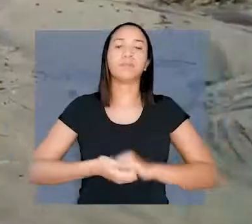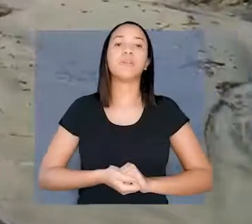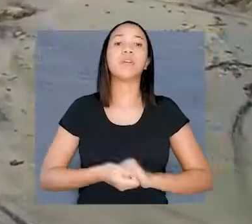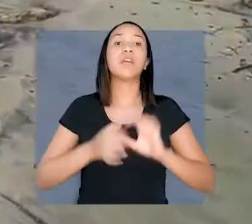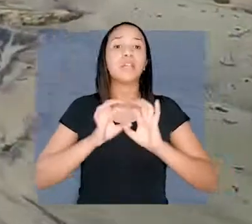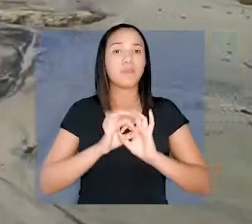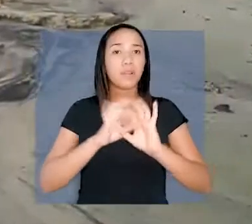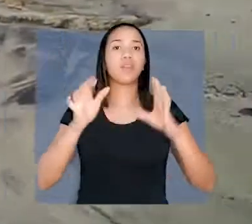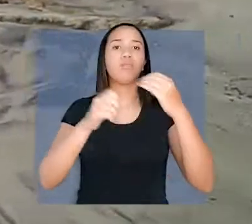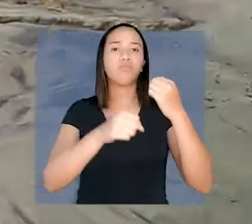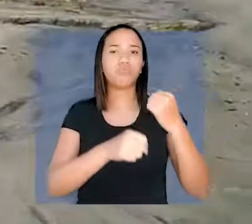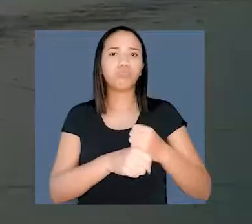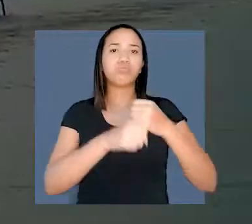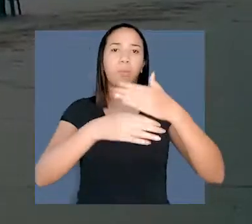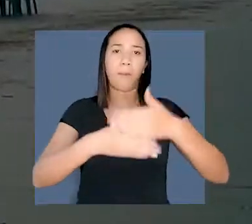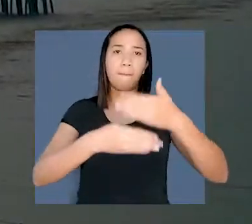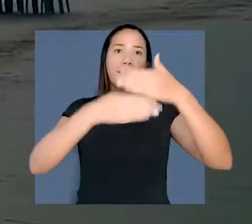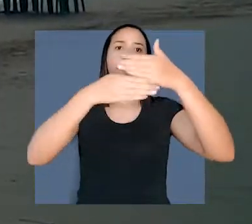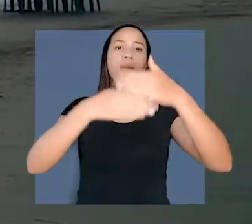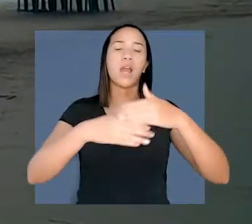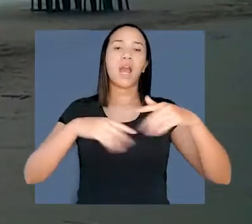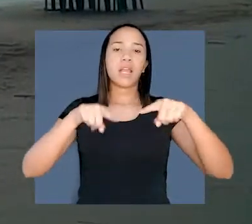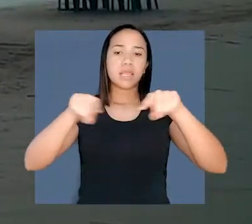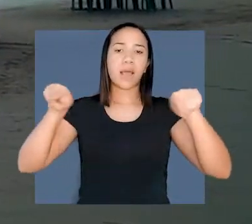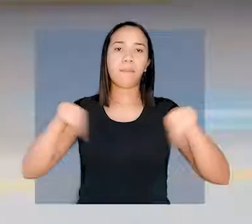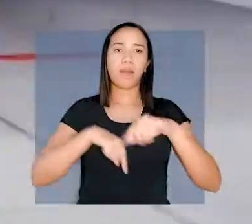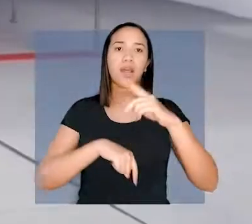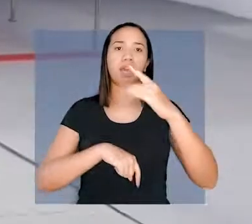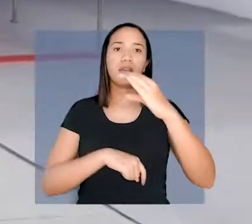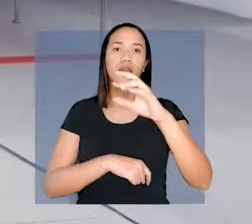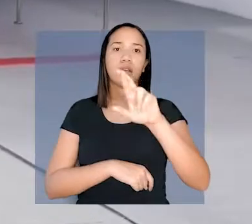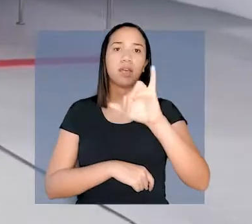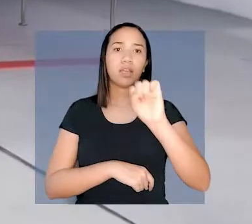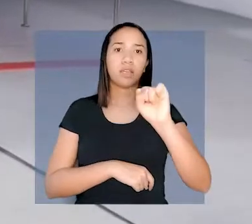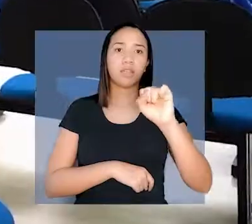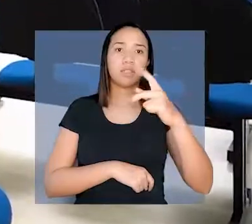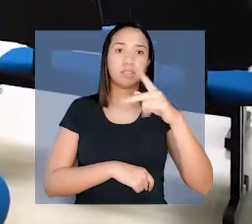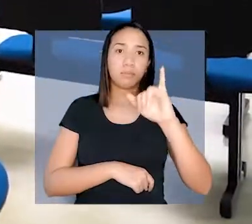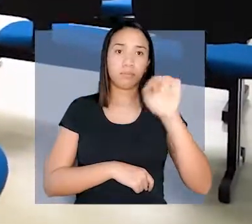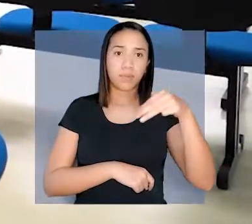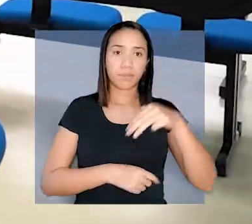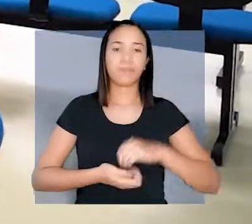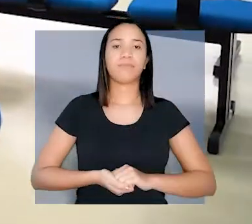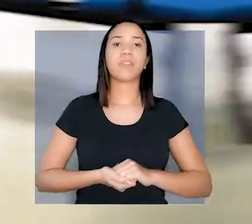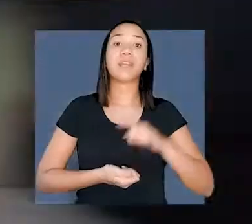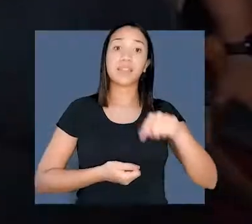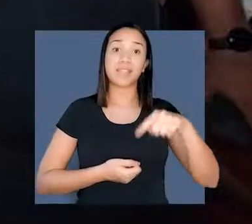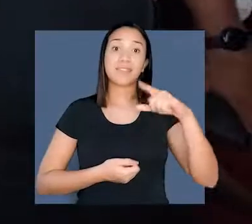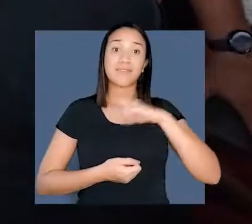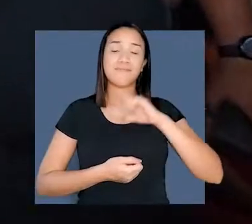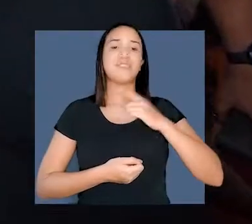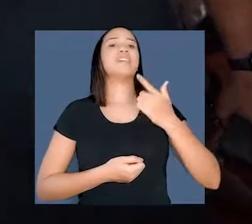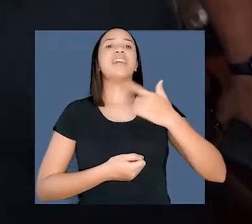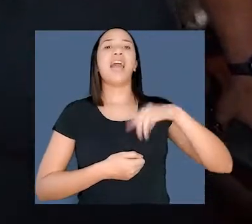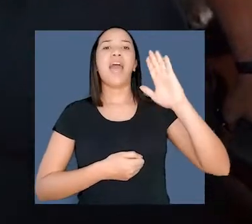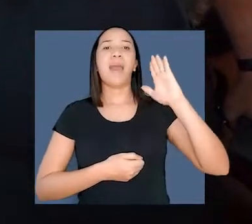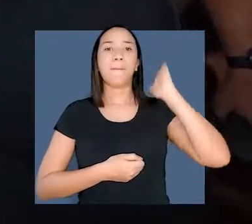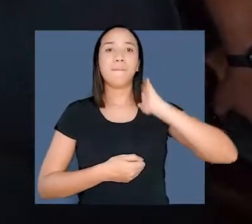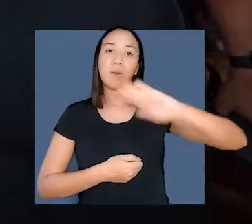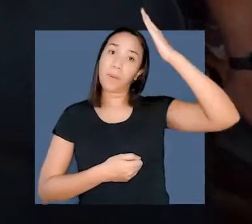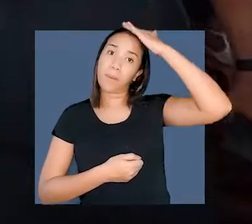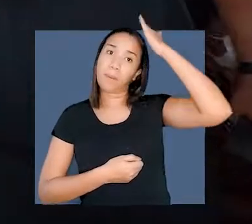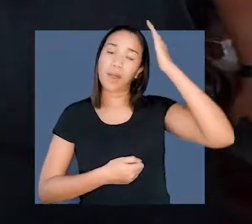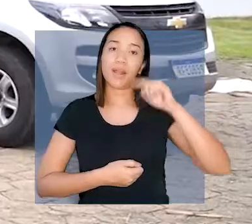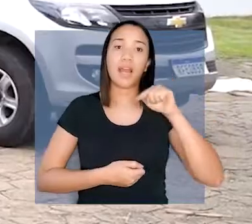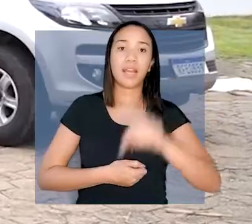autorizada a construção do muro de contenção da Praia do Crispim. Terra Alta ganhou uma agência do Bampará. Em Castanhal vai ser construído